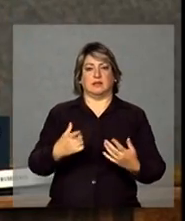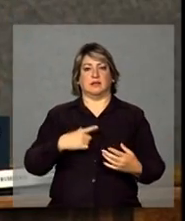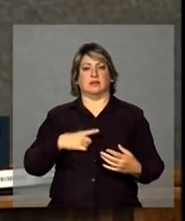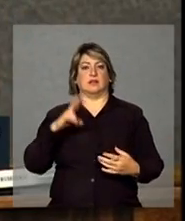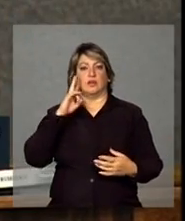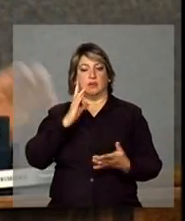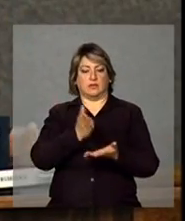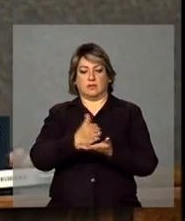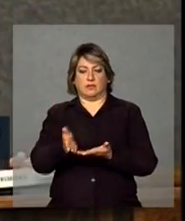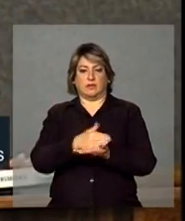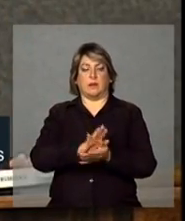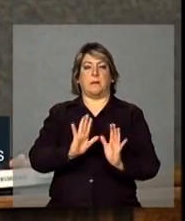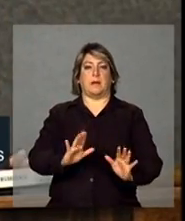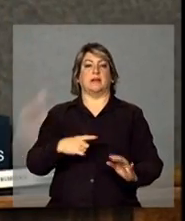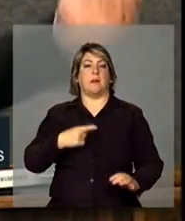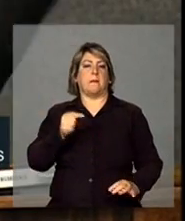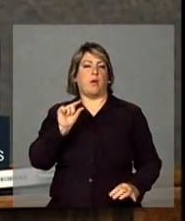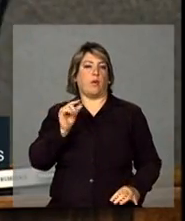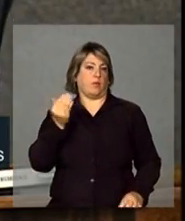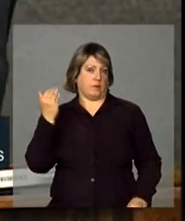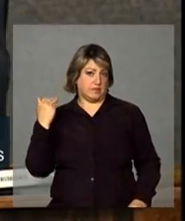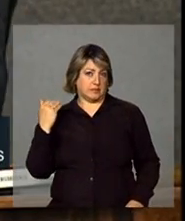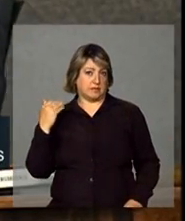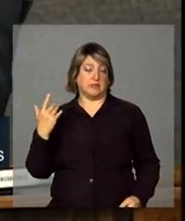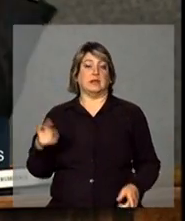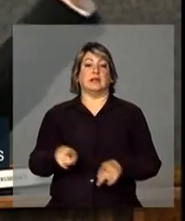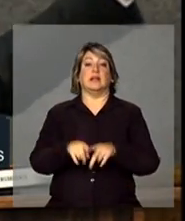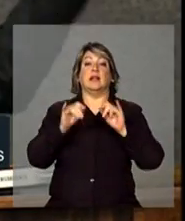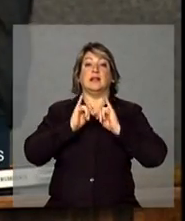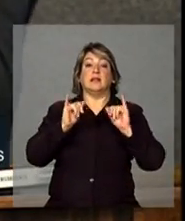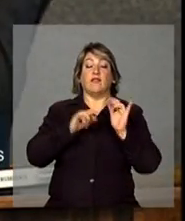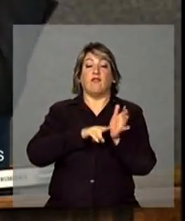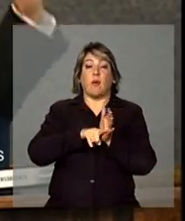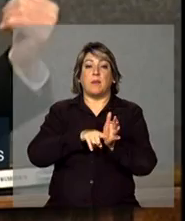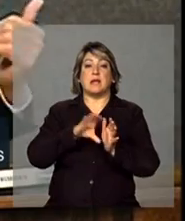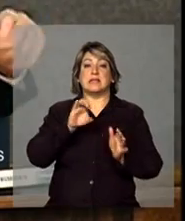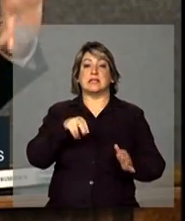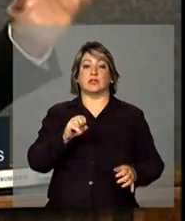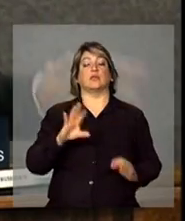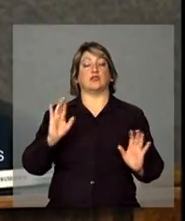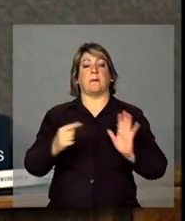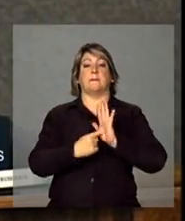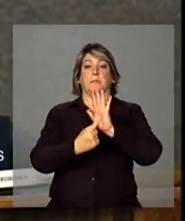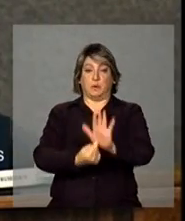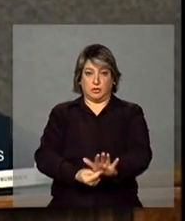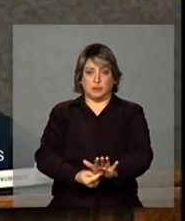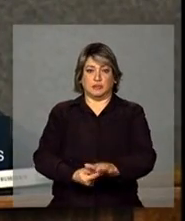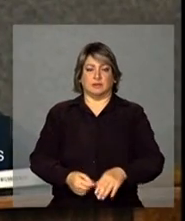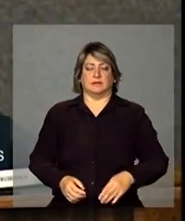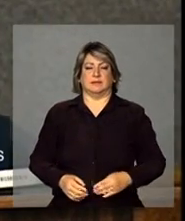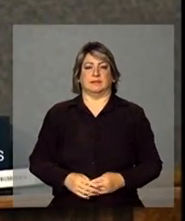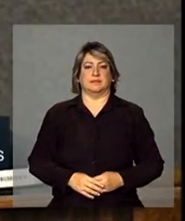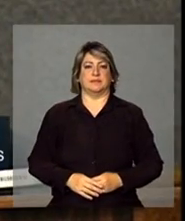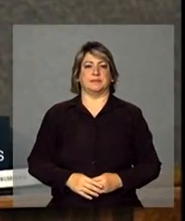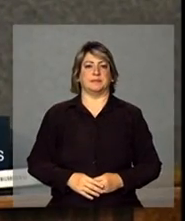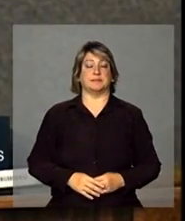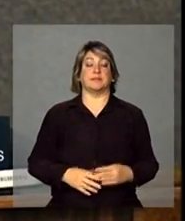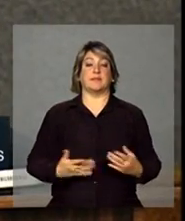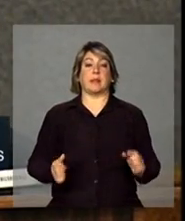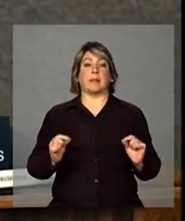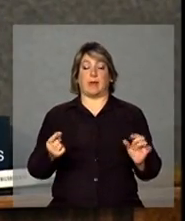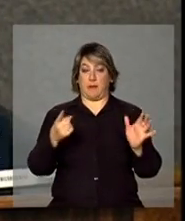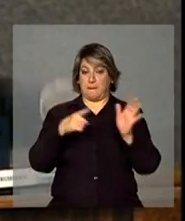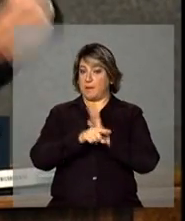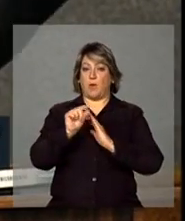história parcial, mas um pouco mais recente. E os dados do censo, que eu já mostrei. Então, a pergunta